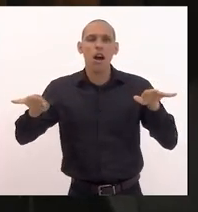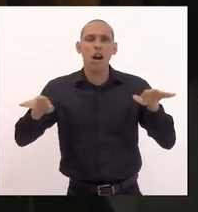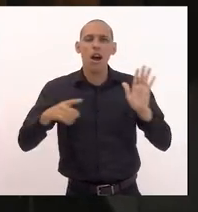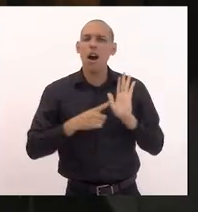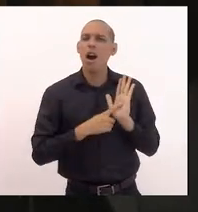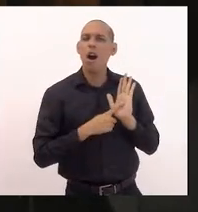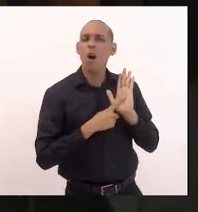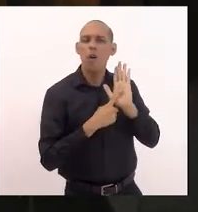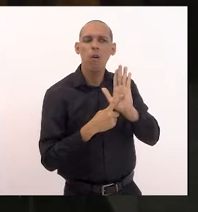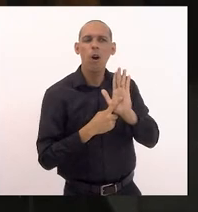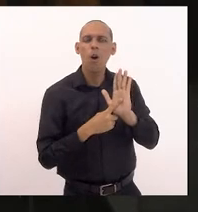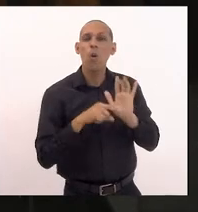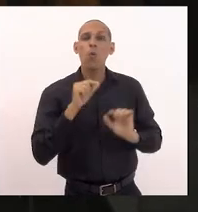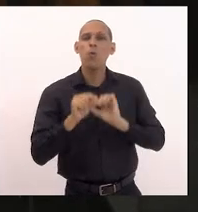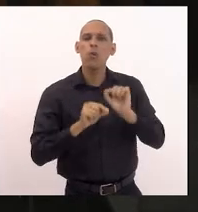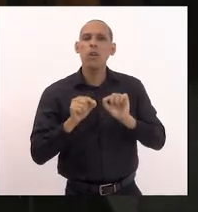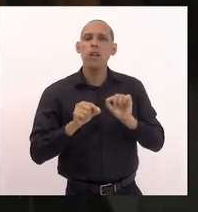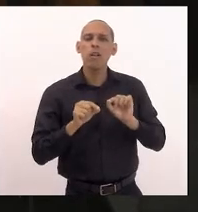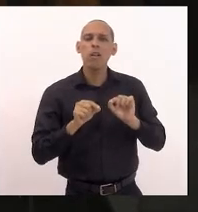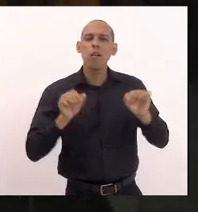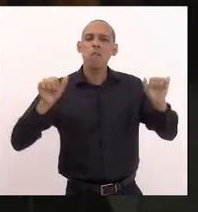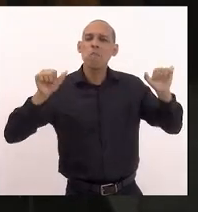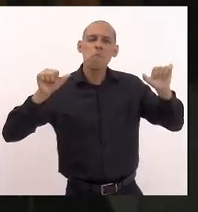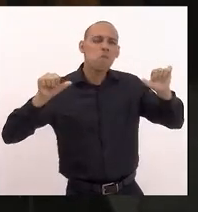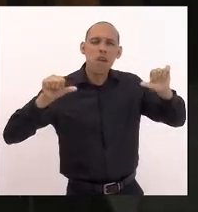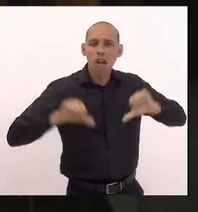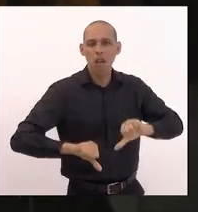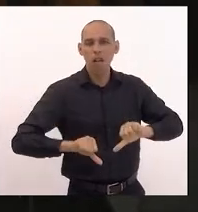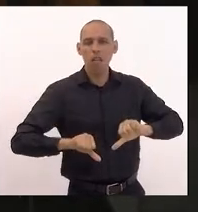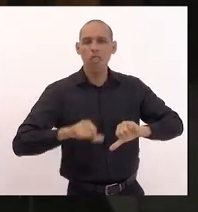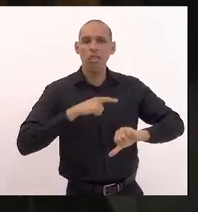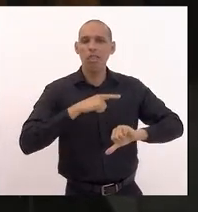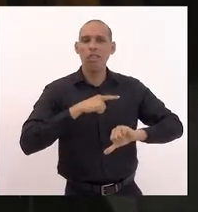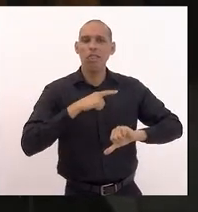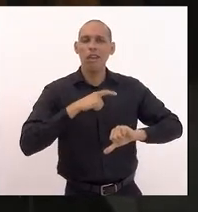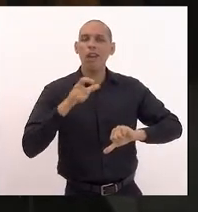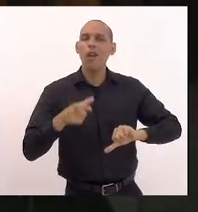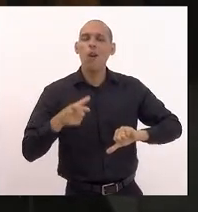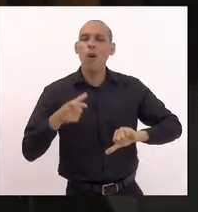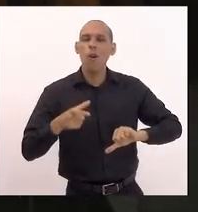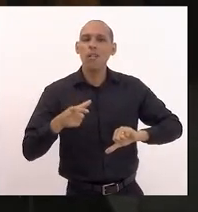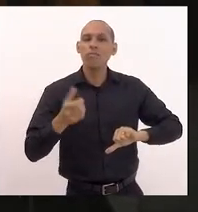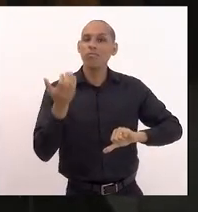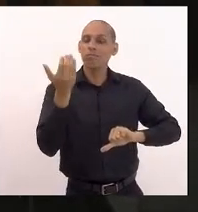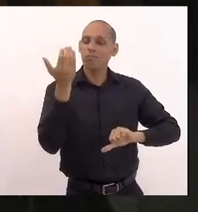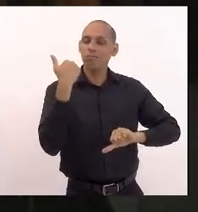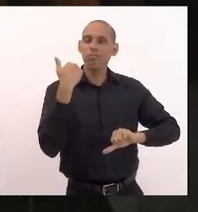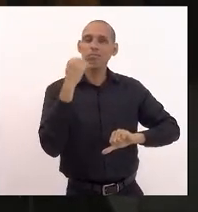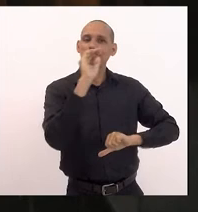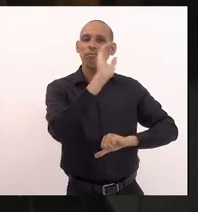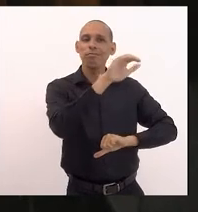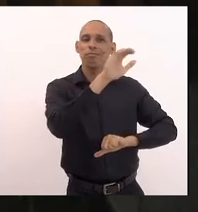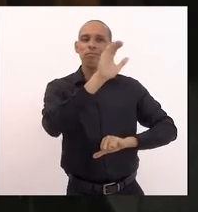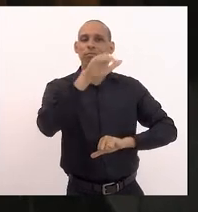o que de pior existe em nós seres humanos